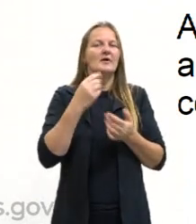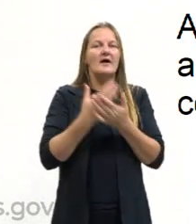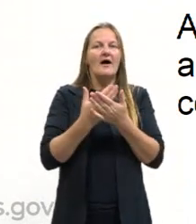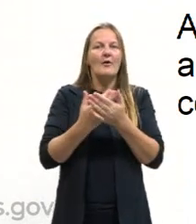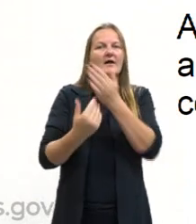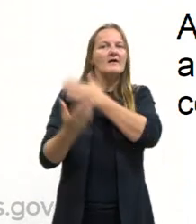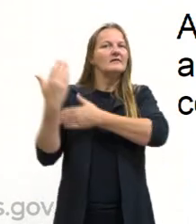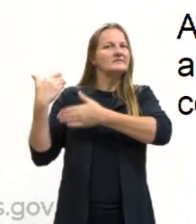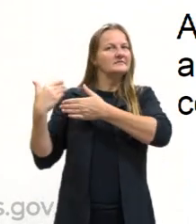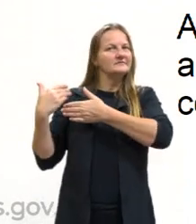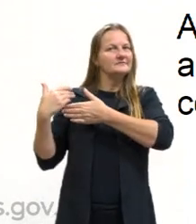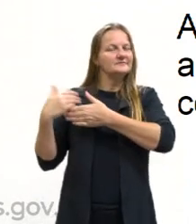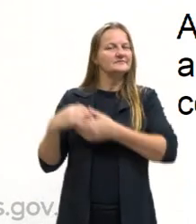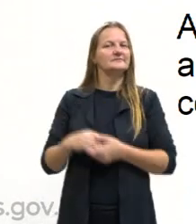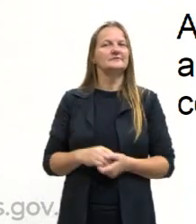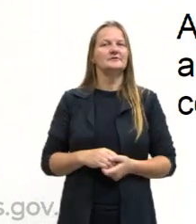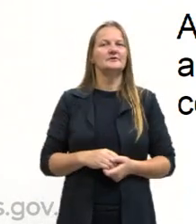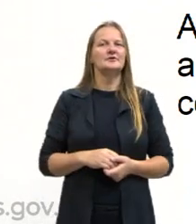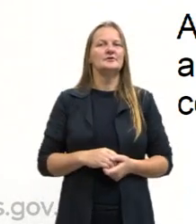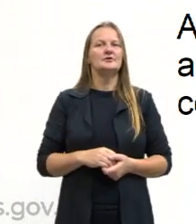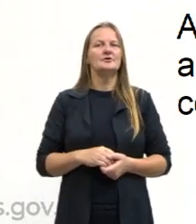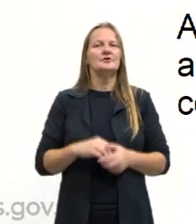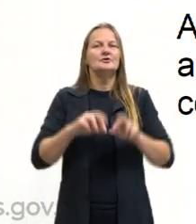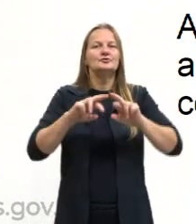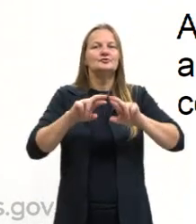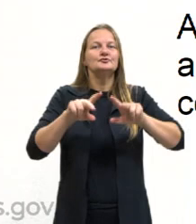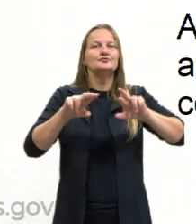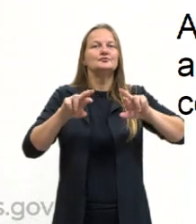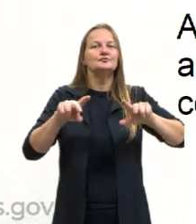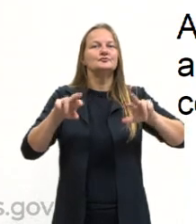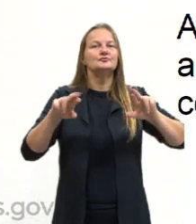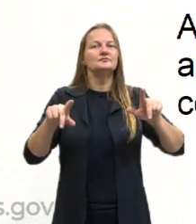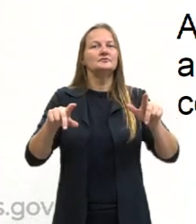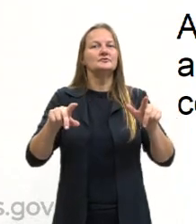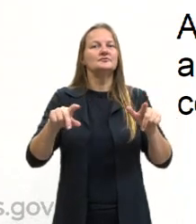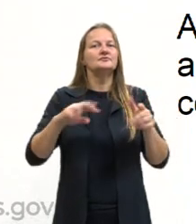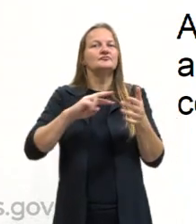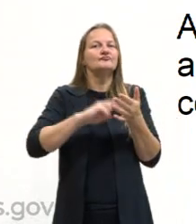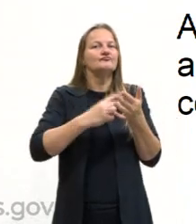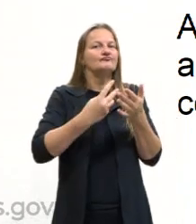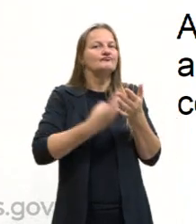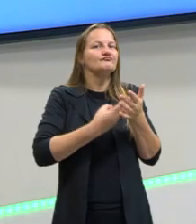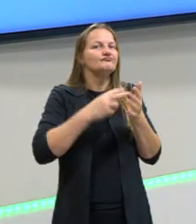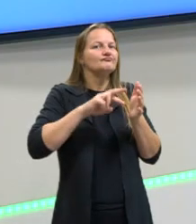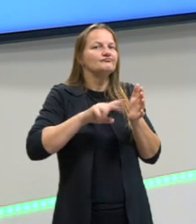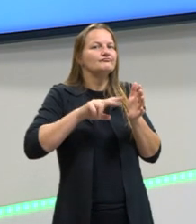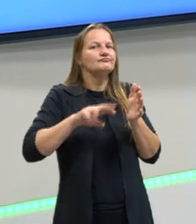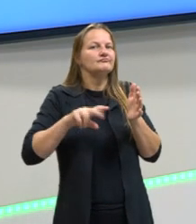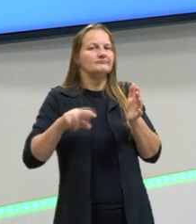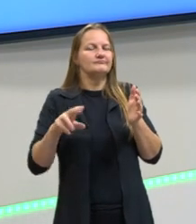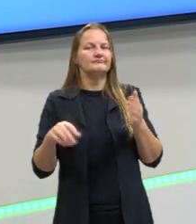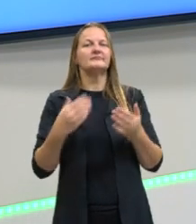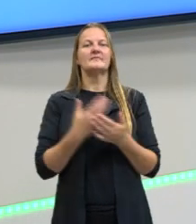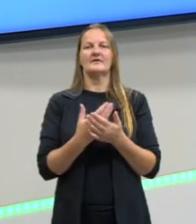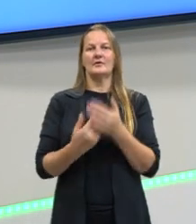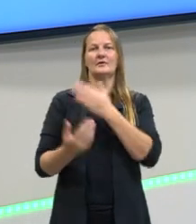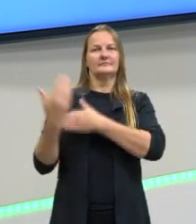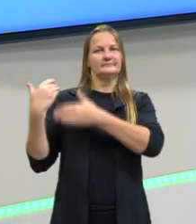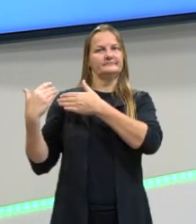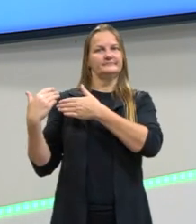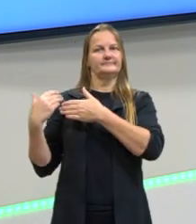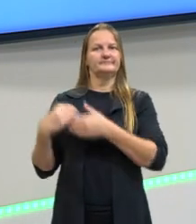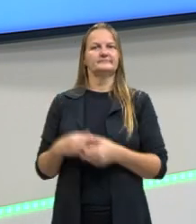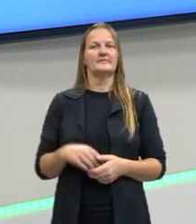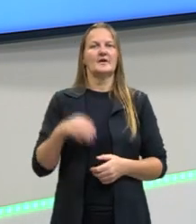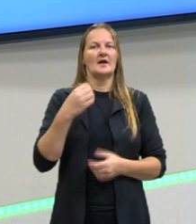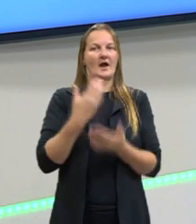anterior. Possuem diferentes interpretações. Nas nossas aulas anteriores, na nossa aula